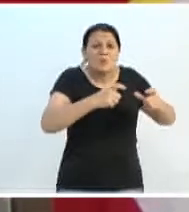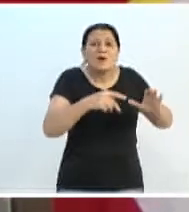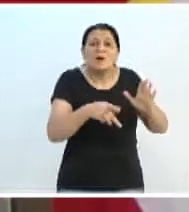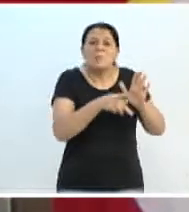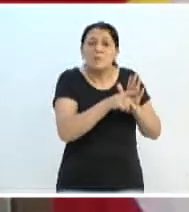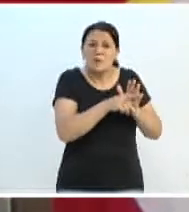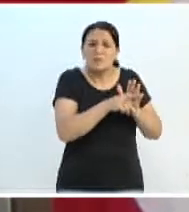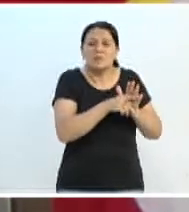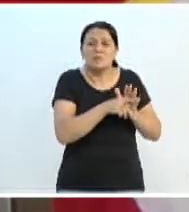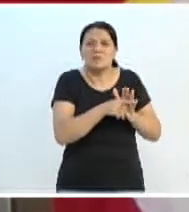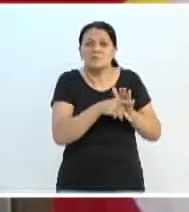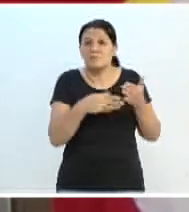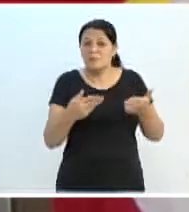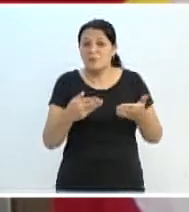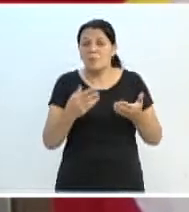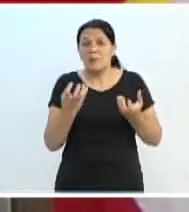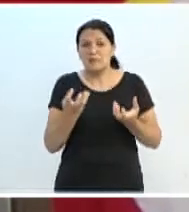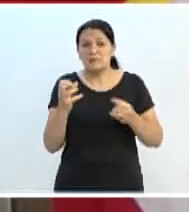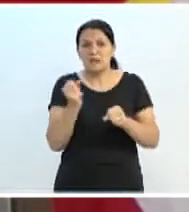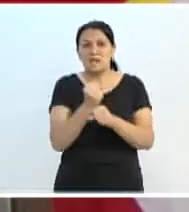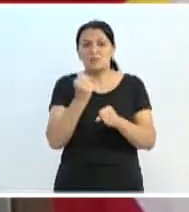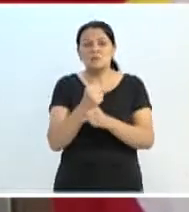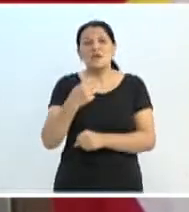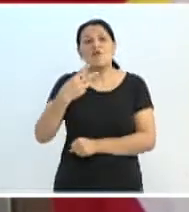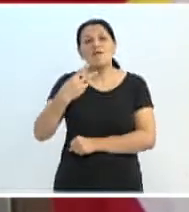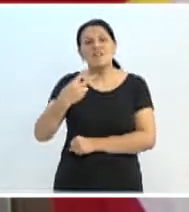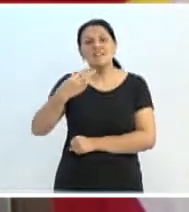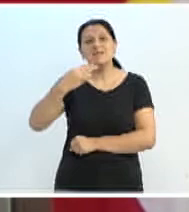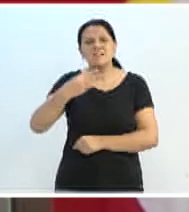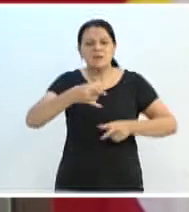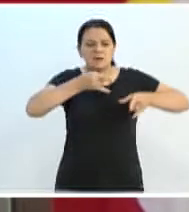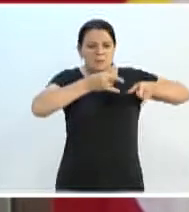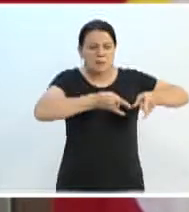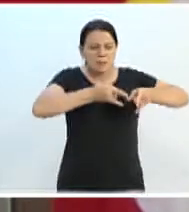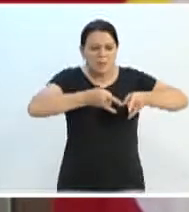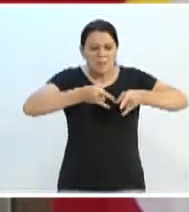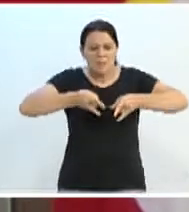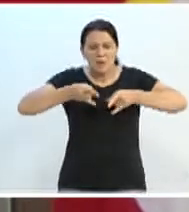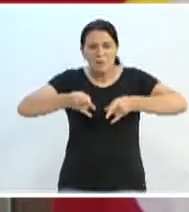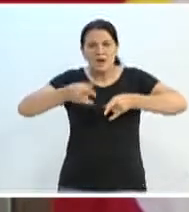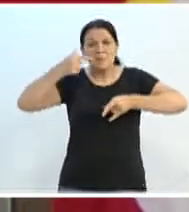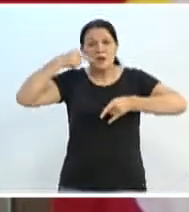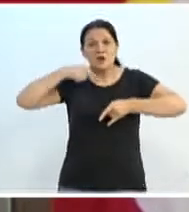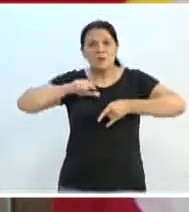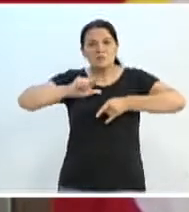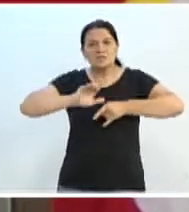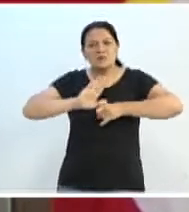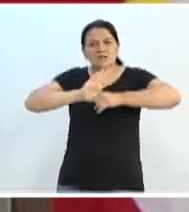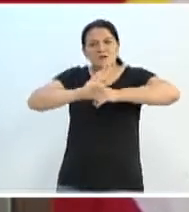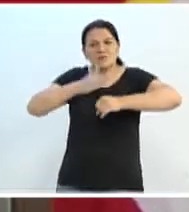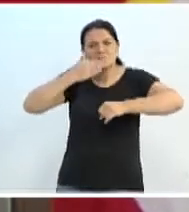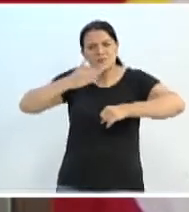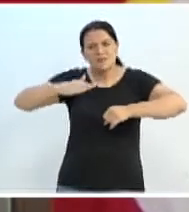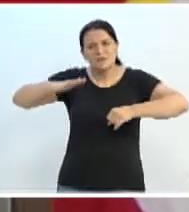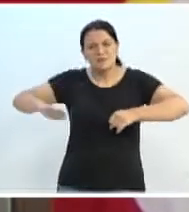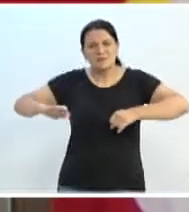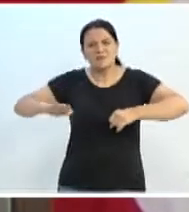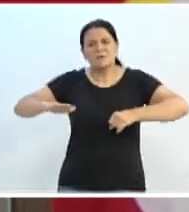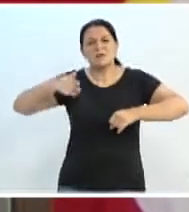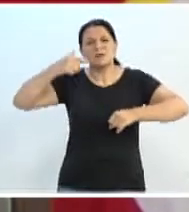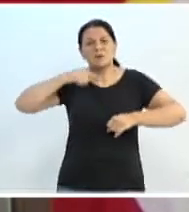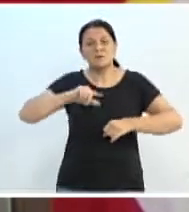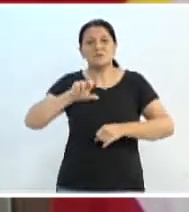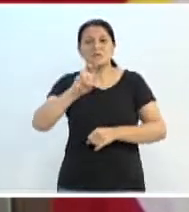23 leitos específicos para a oncologia pediátrica, possibilitando a abrangência de cobertura do serviço para até 50